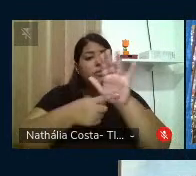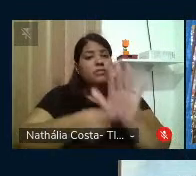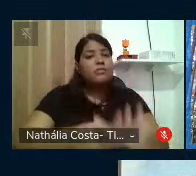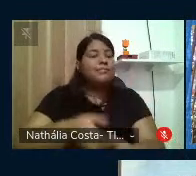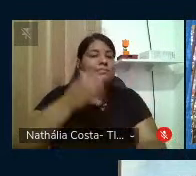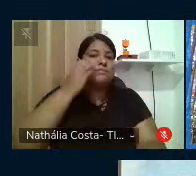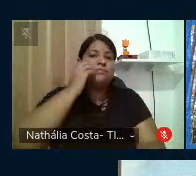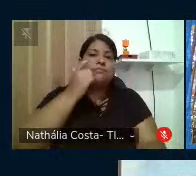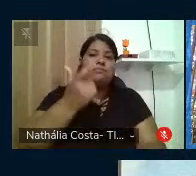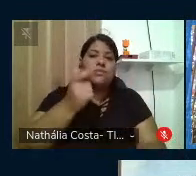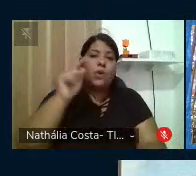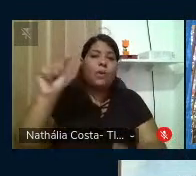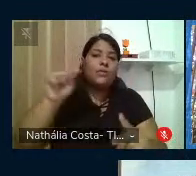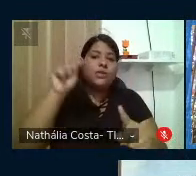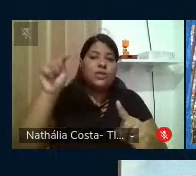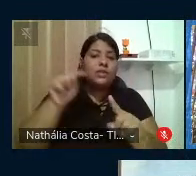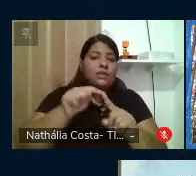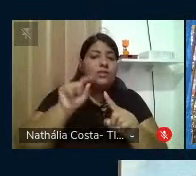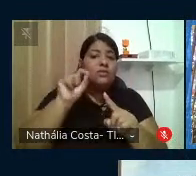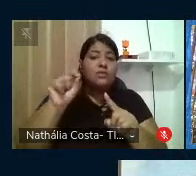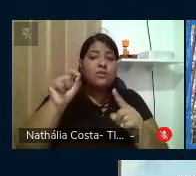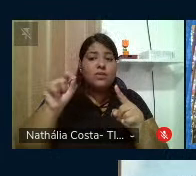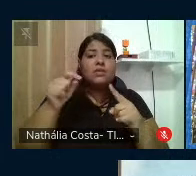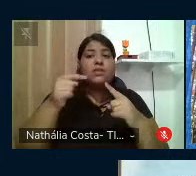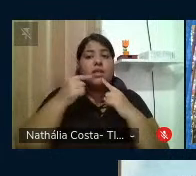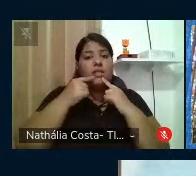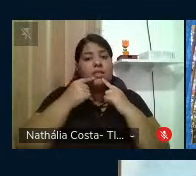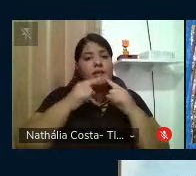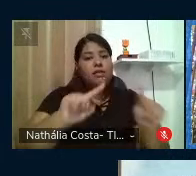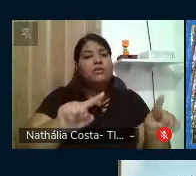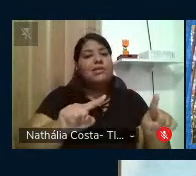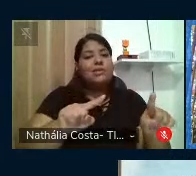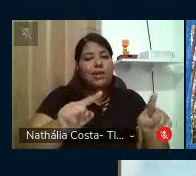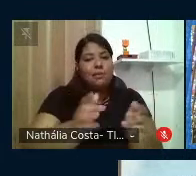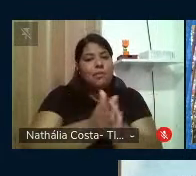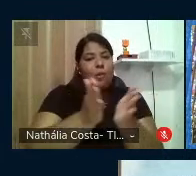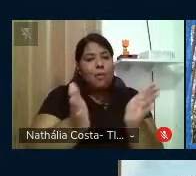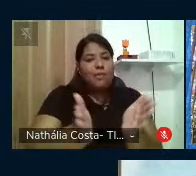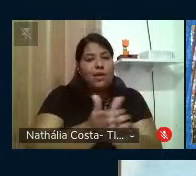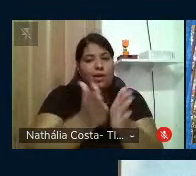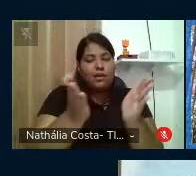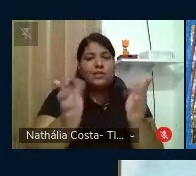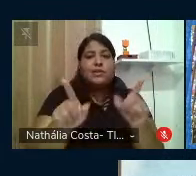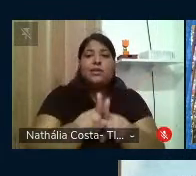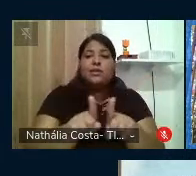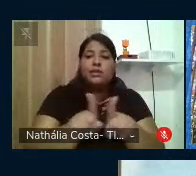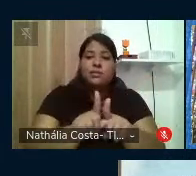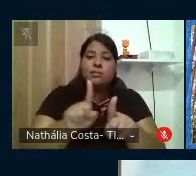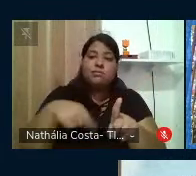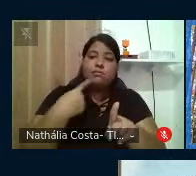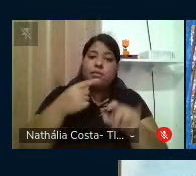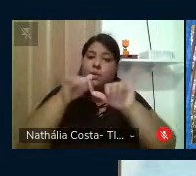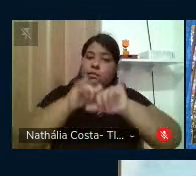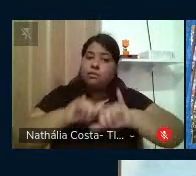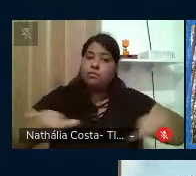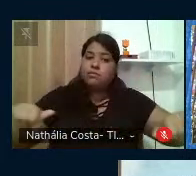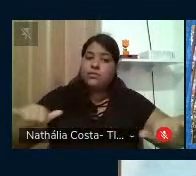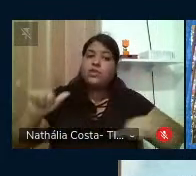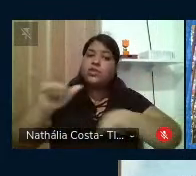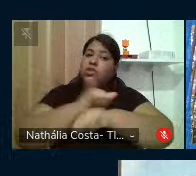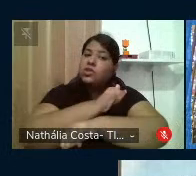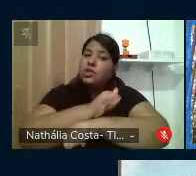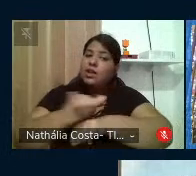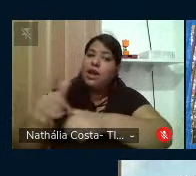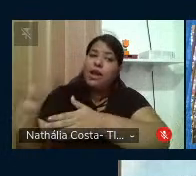com o objetivo de denunciar o mundo da miséria e partilharmos o anúncio de caminhos para a